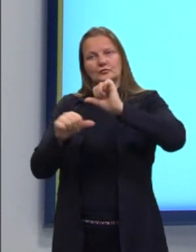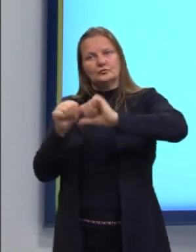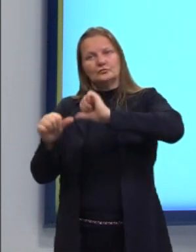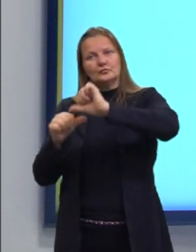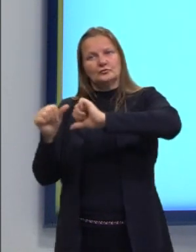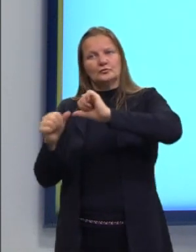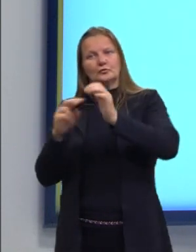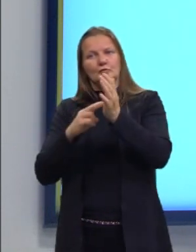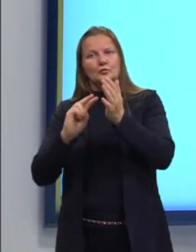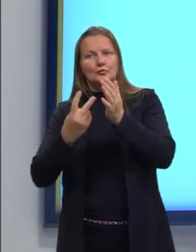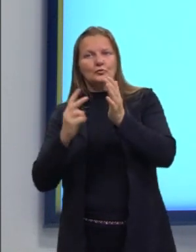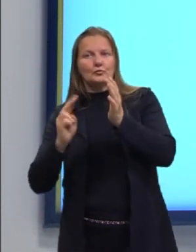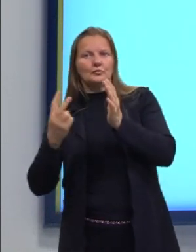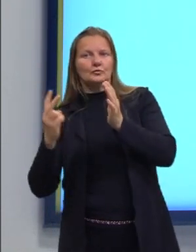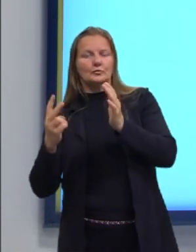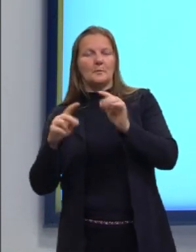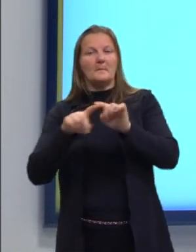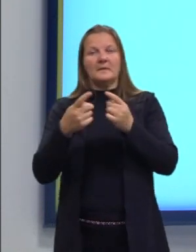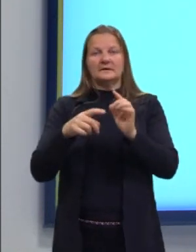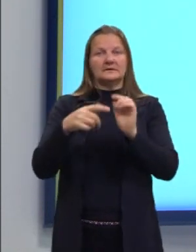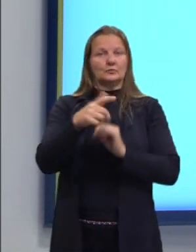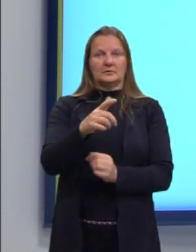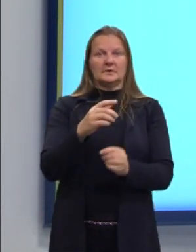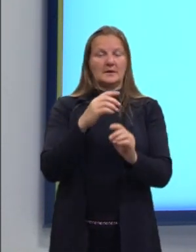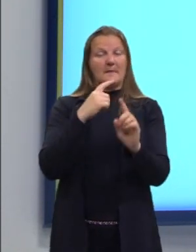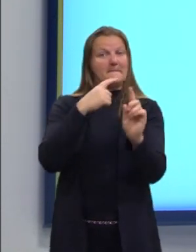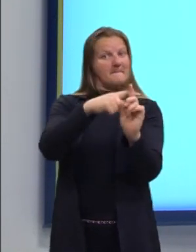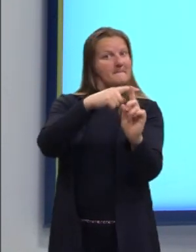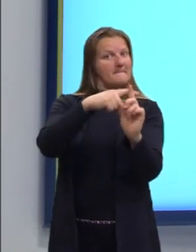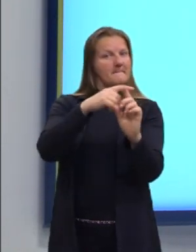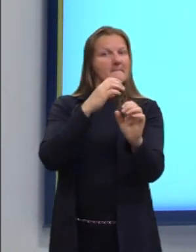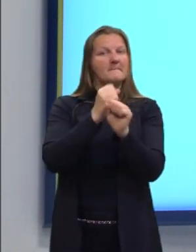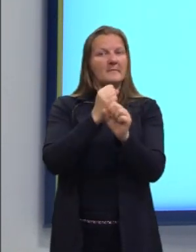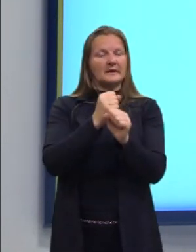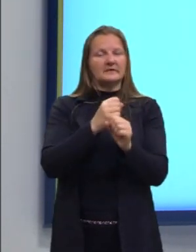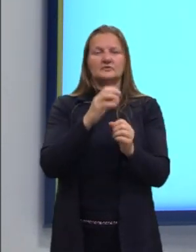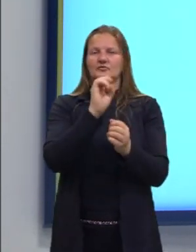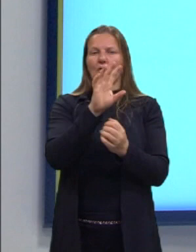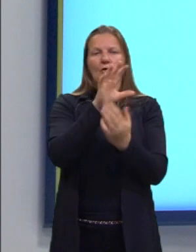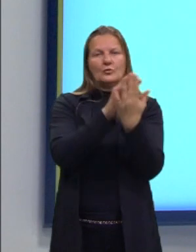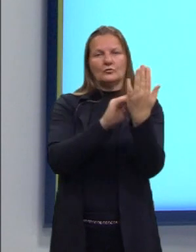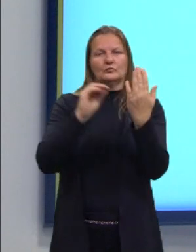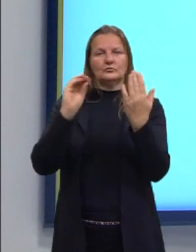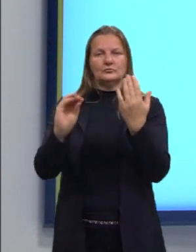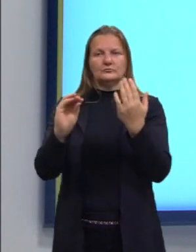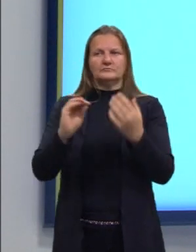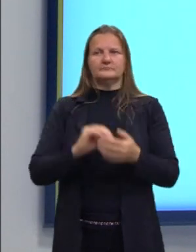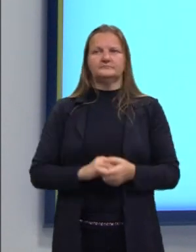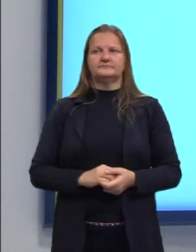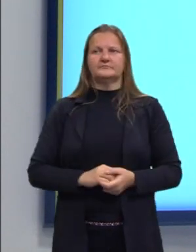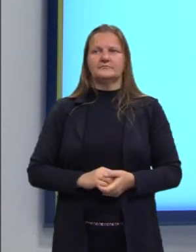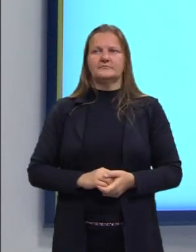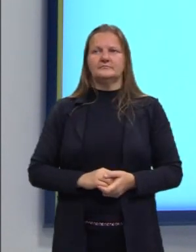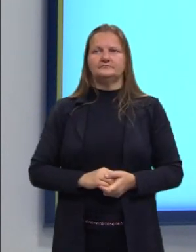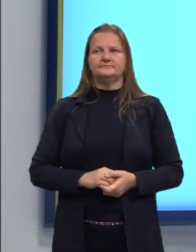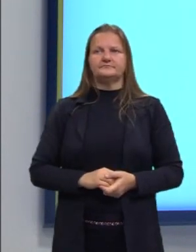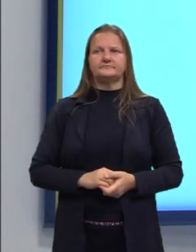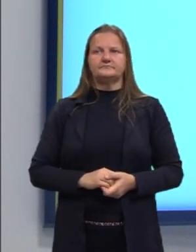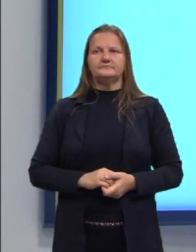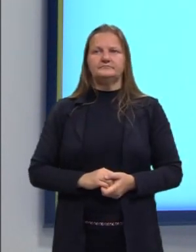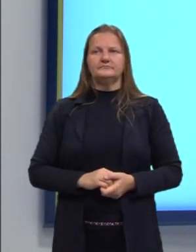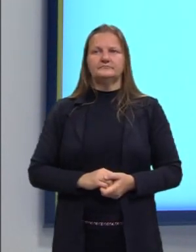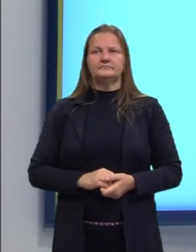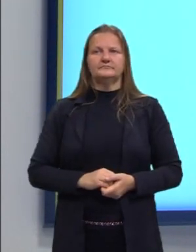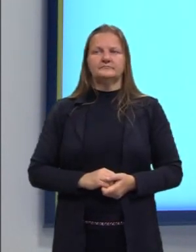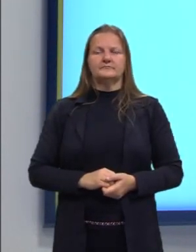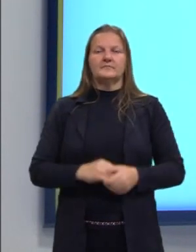sinal de todos. Mas como é adição, copia eles ali, tá? Simplesmente tiramos do parênteses.